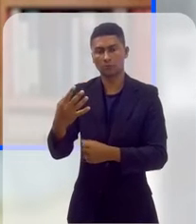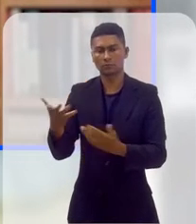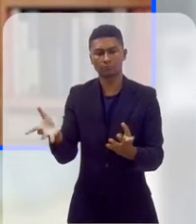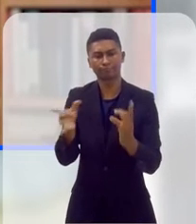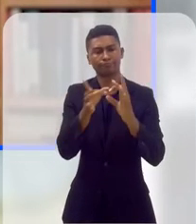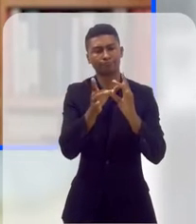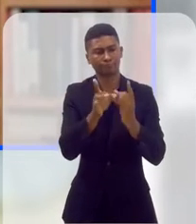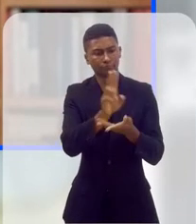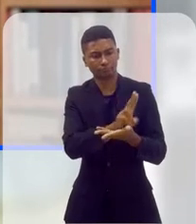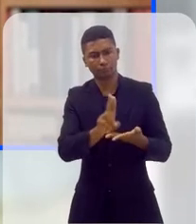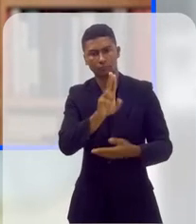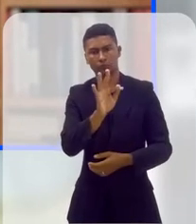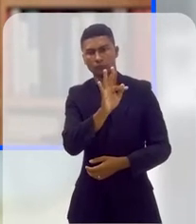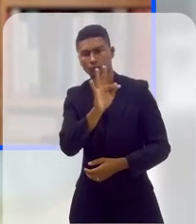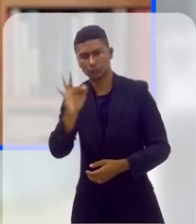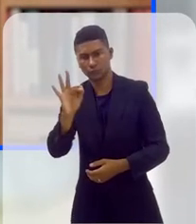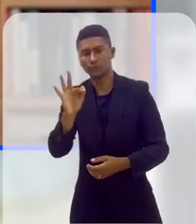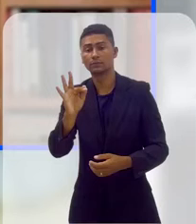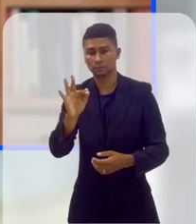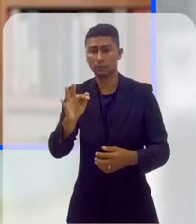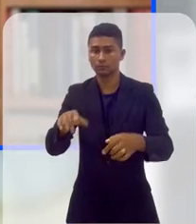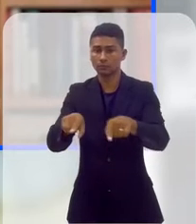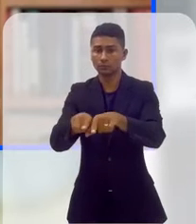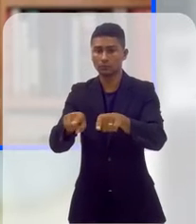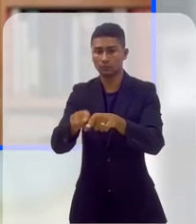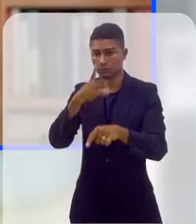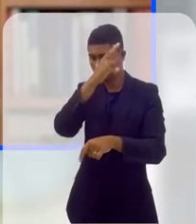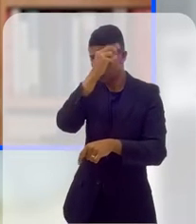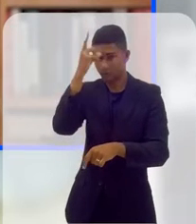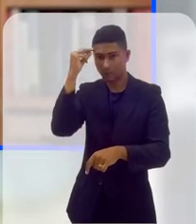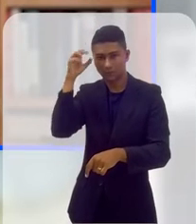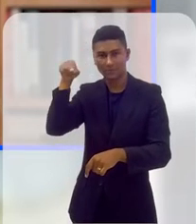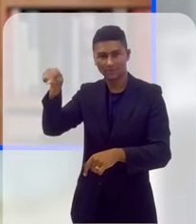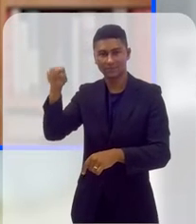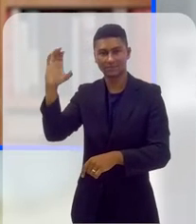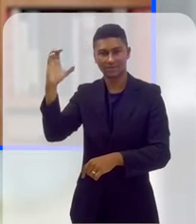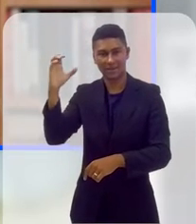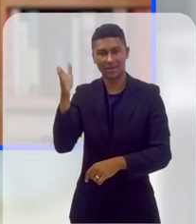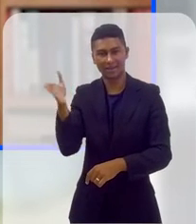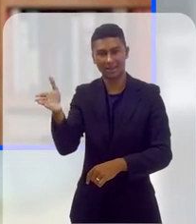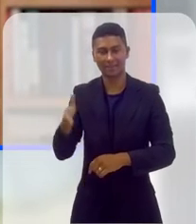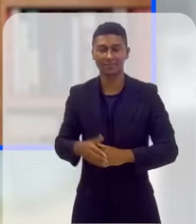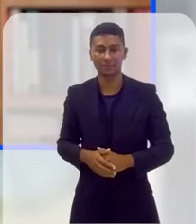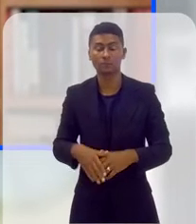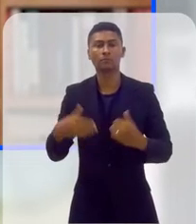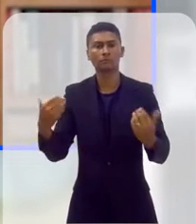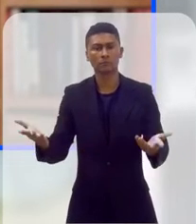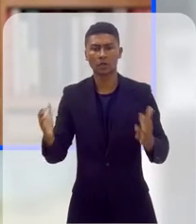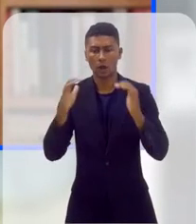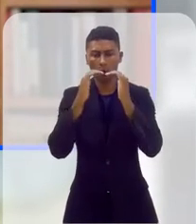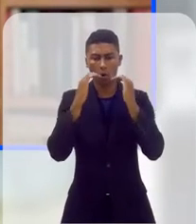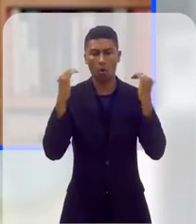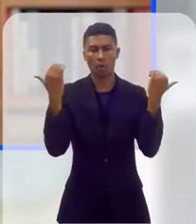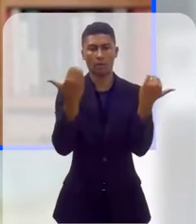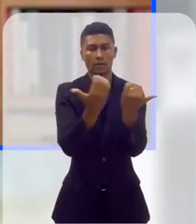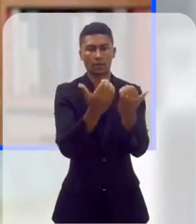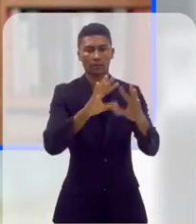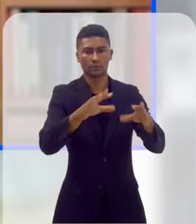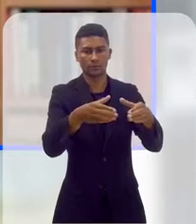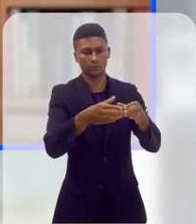parceria da UF, a Universidade Federal Fluminense, com a Prefeitura de Niterói. Além de atender a comunidade